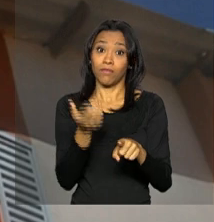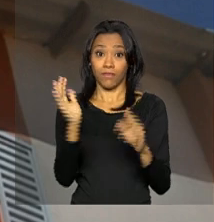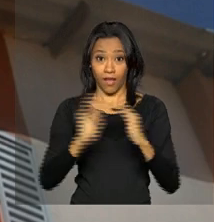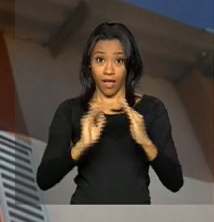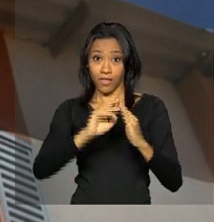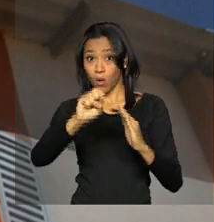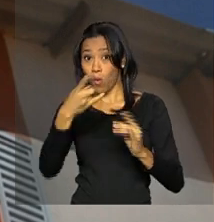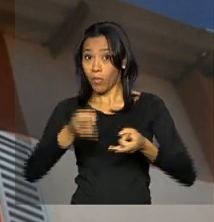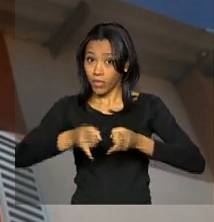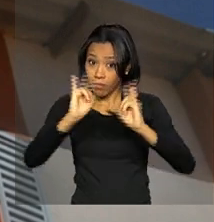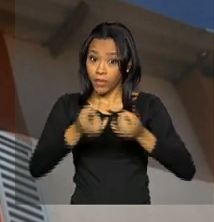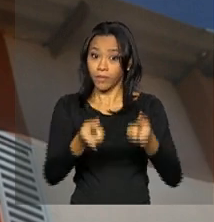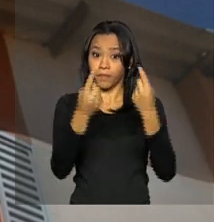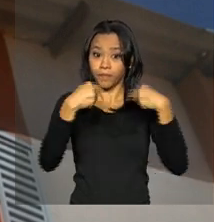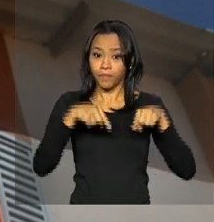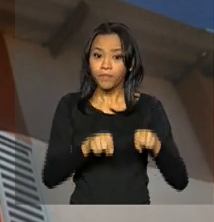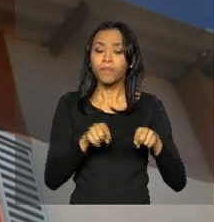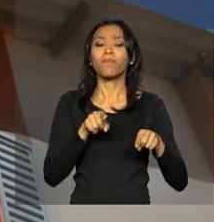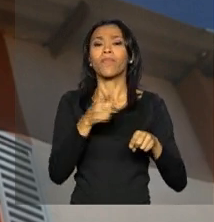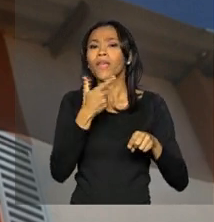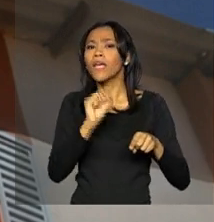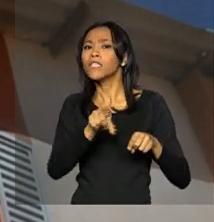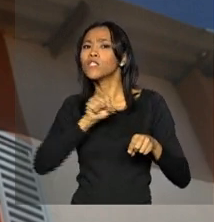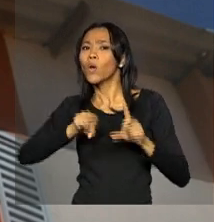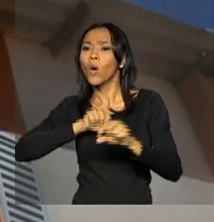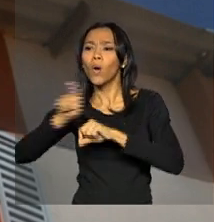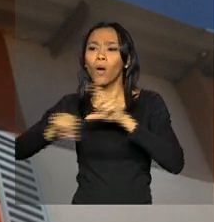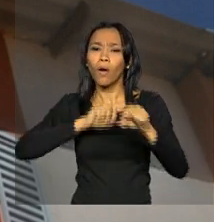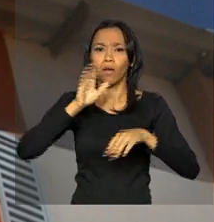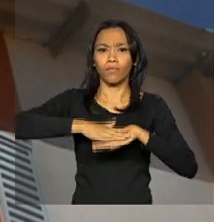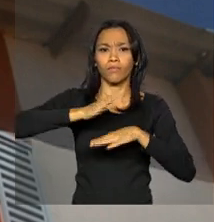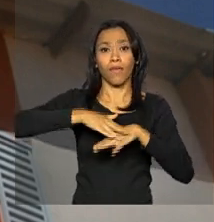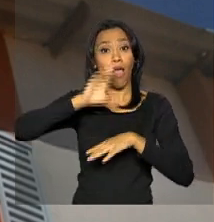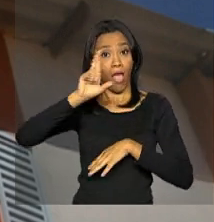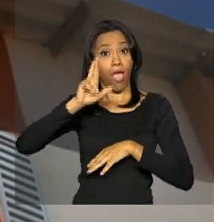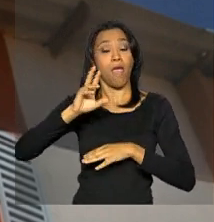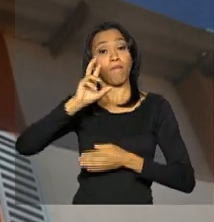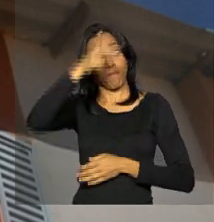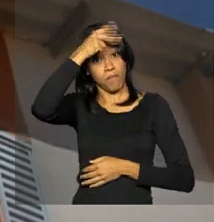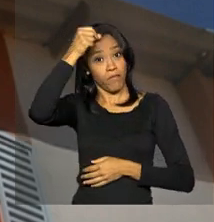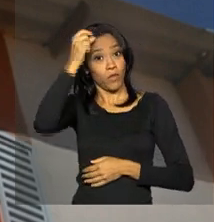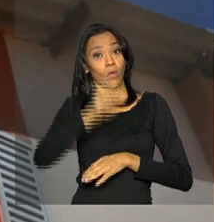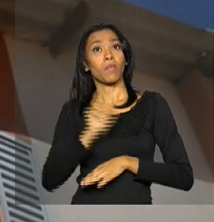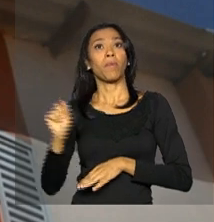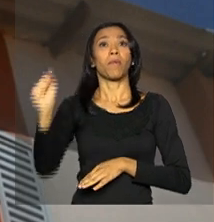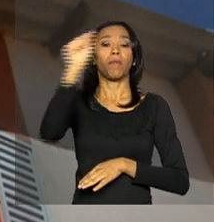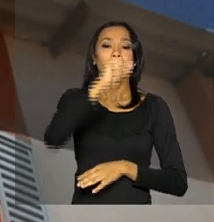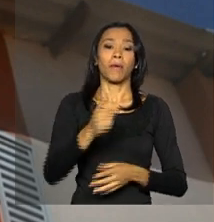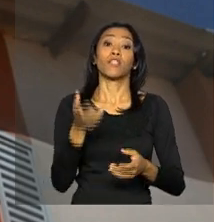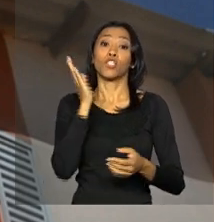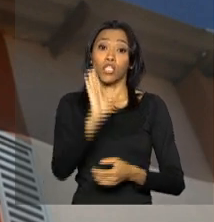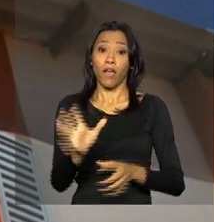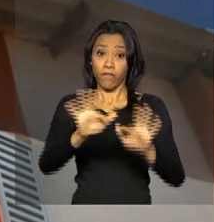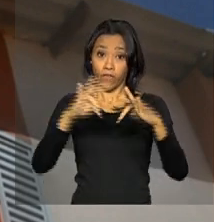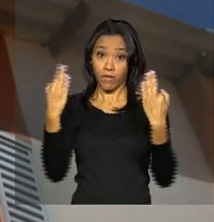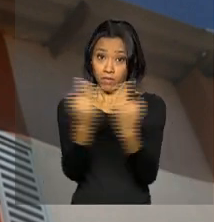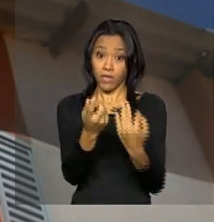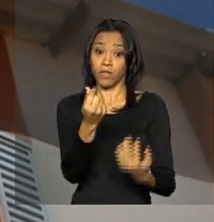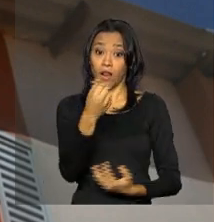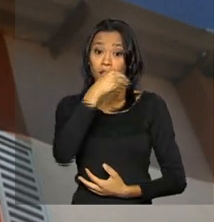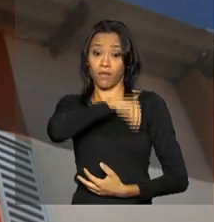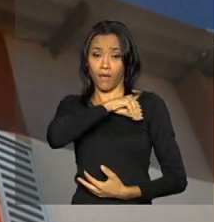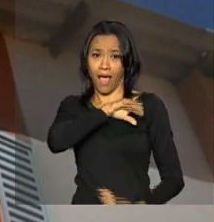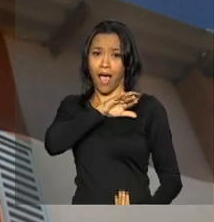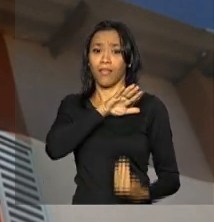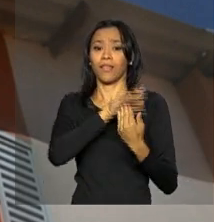casa ou apartamento. Quem faz a seleção dos beneficiários são as prefeituras. Já as famílias que ganham até R$ 5.000,